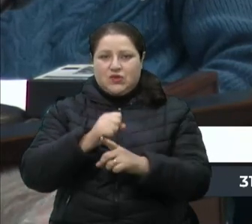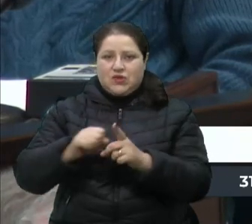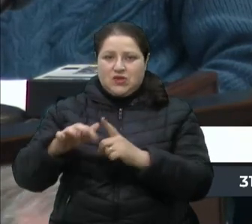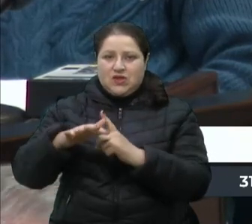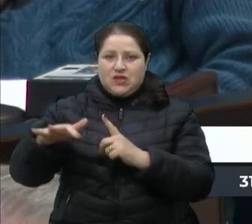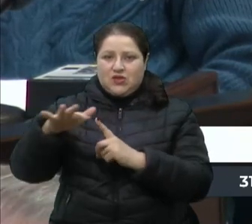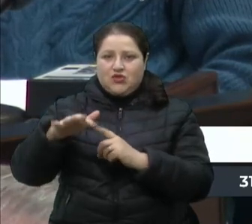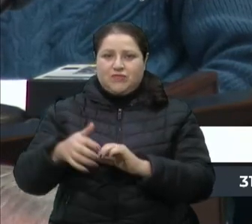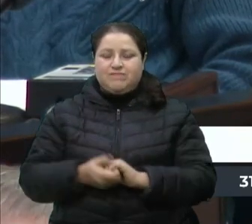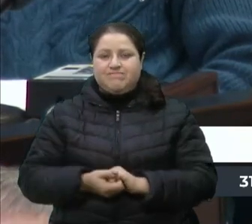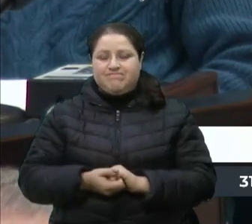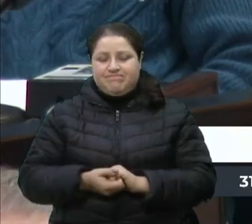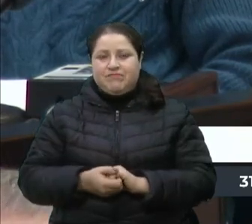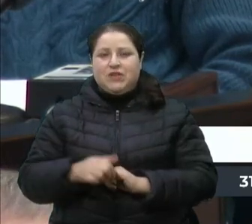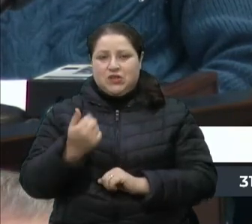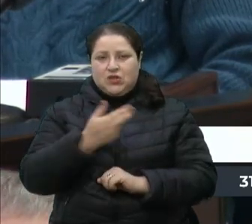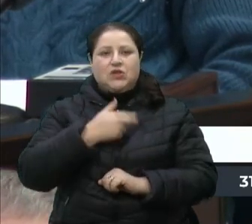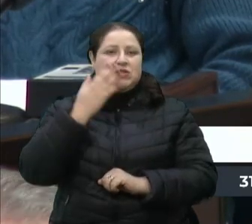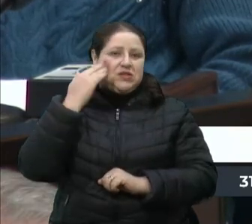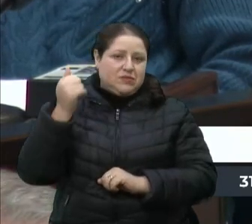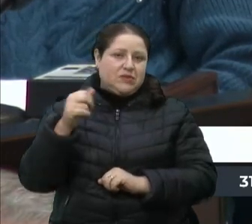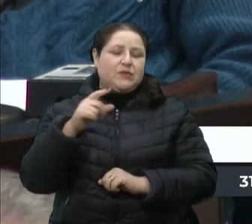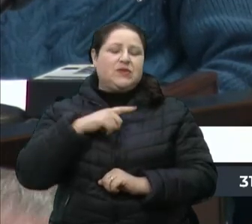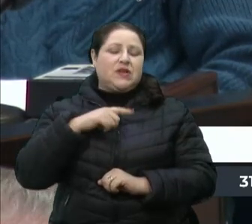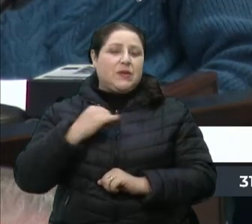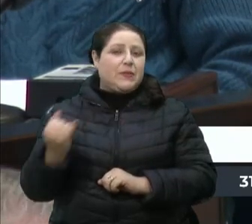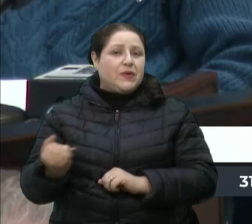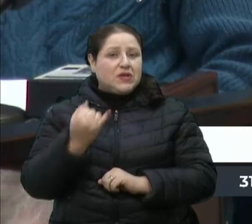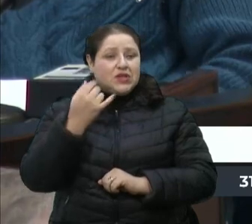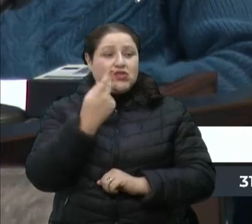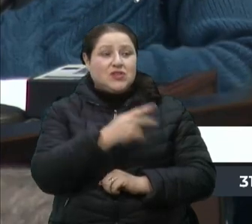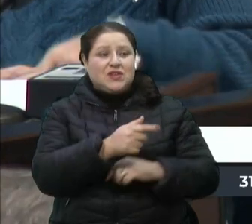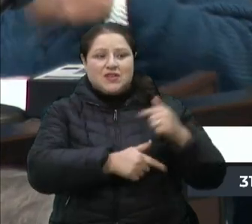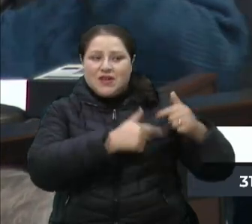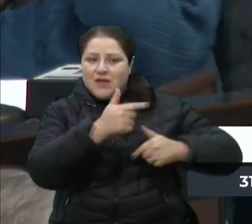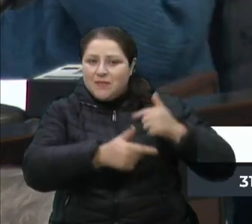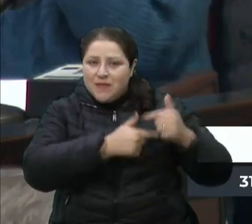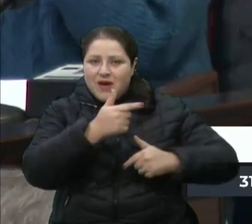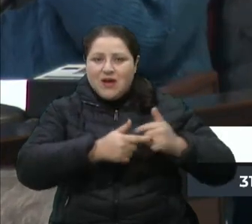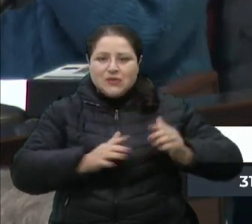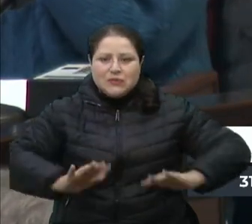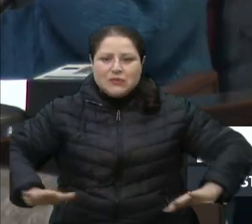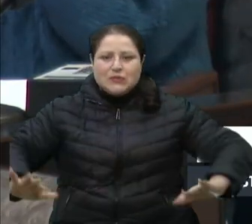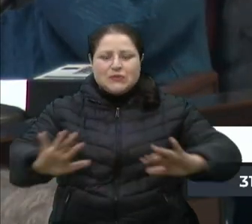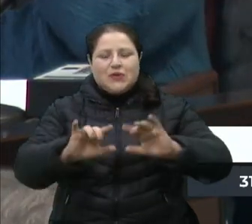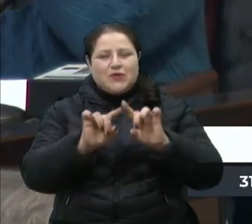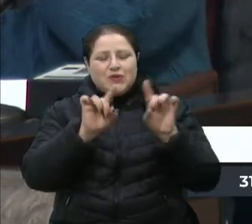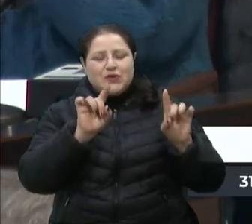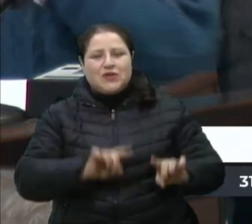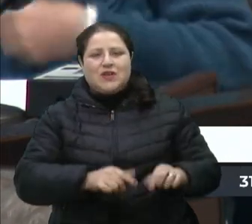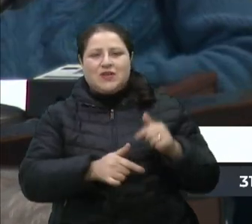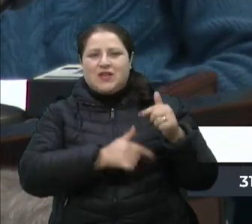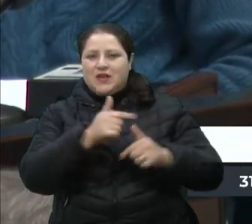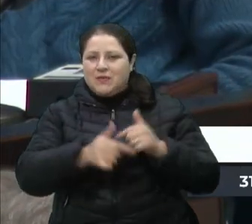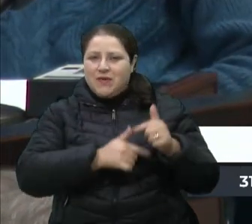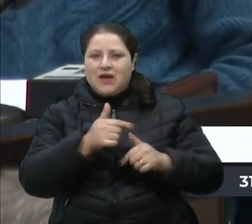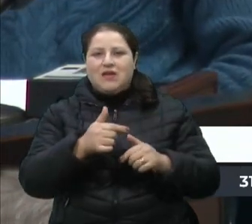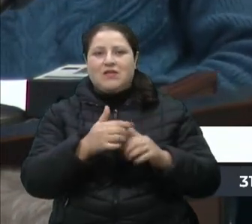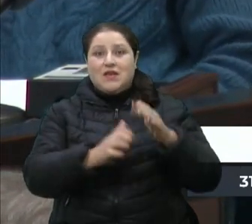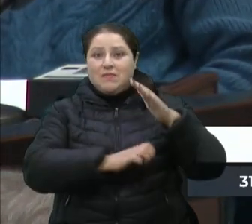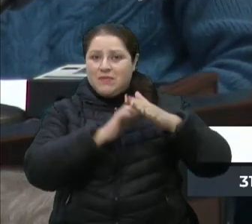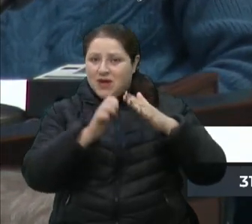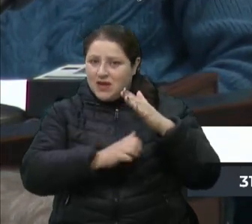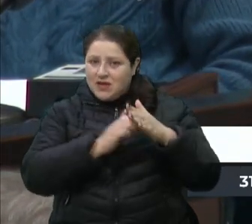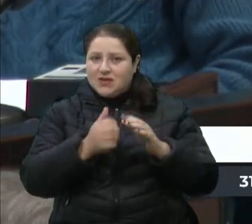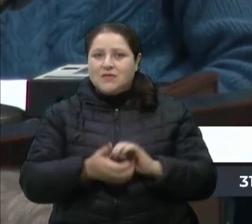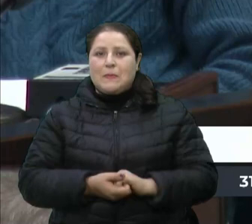Nós sabemos do quanto é importante a prestação de serviço desses colaboradores desta empresa